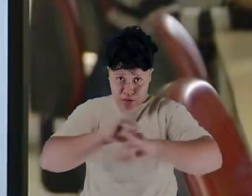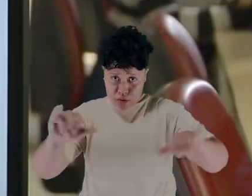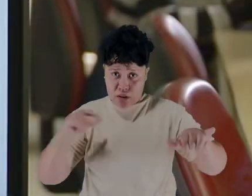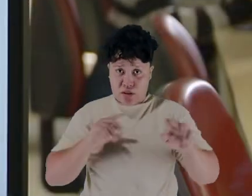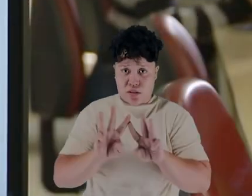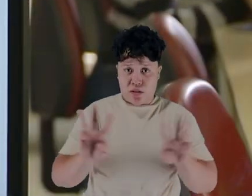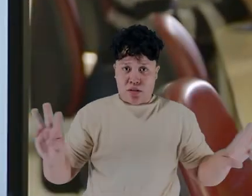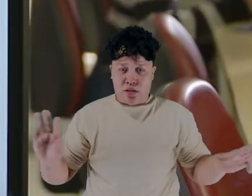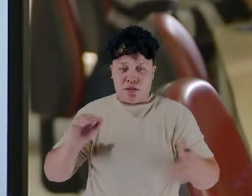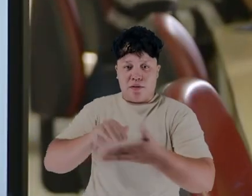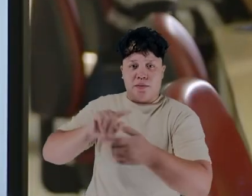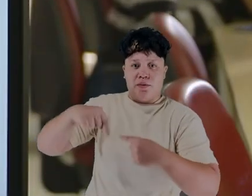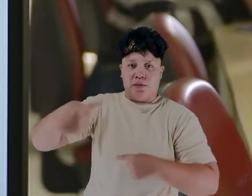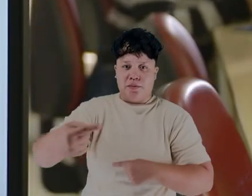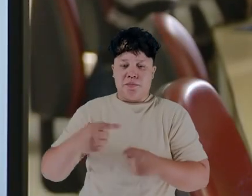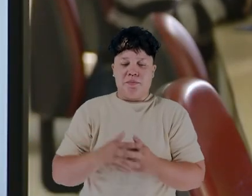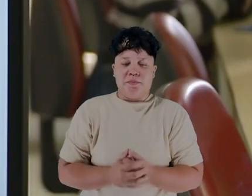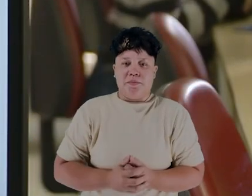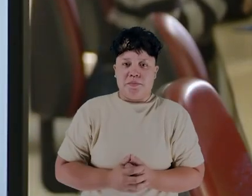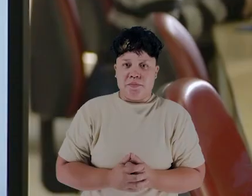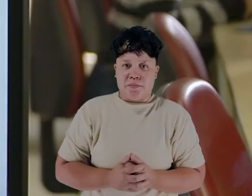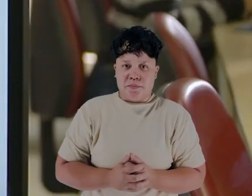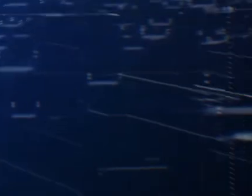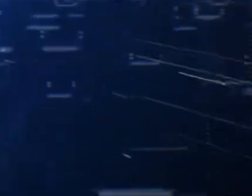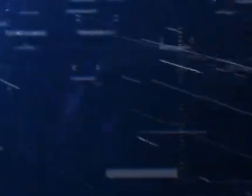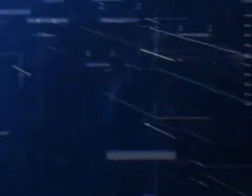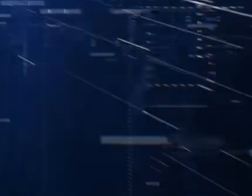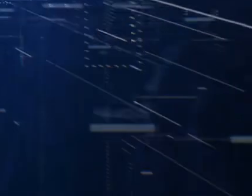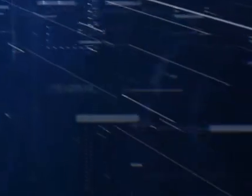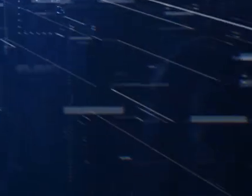Outras notícias na Agência Pará. Até a próxima!